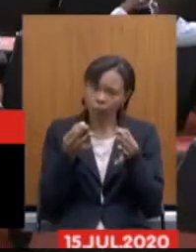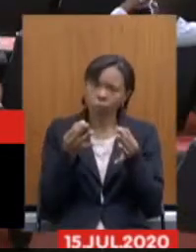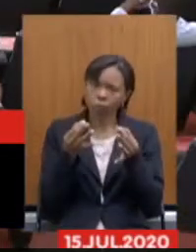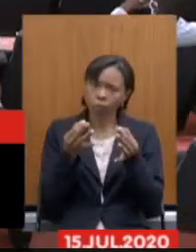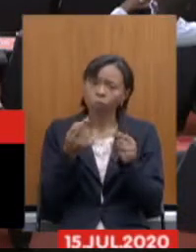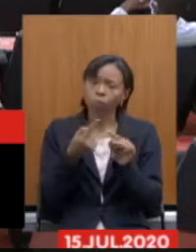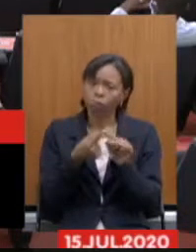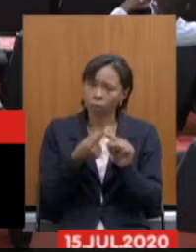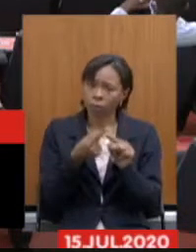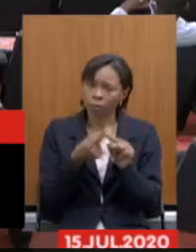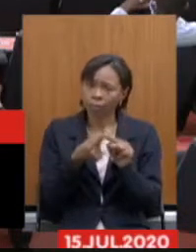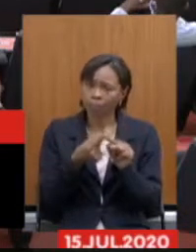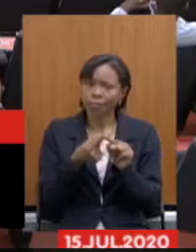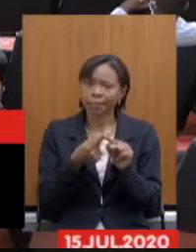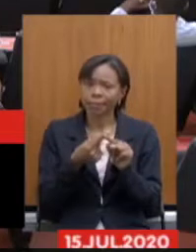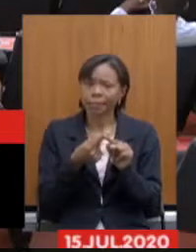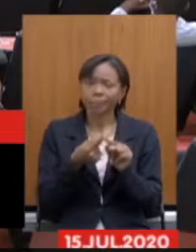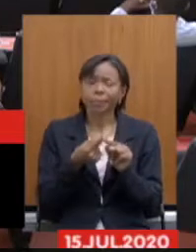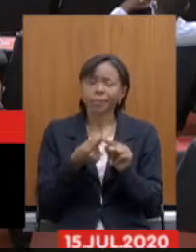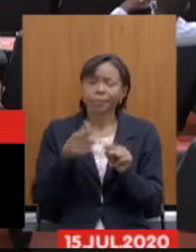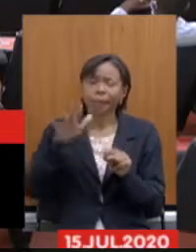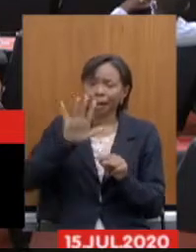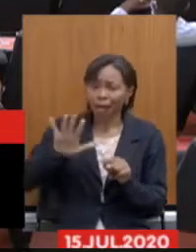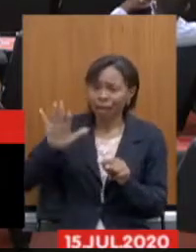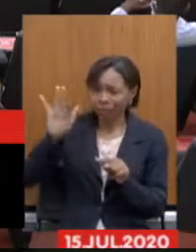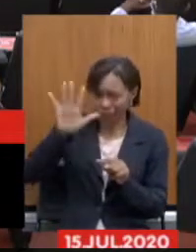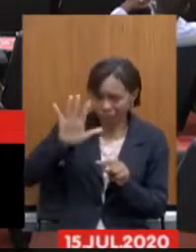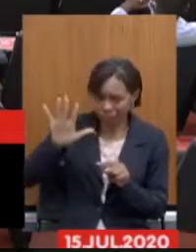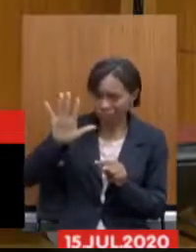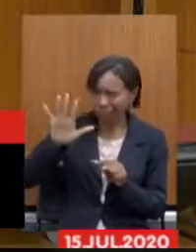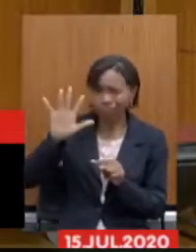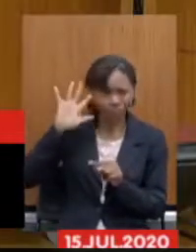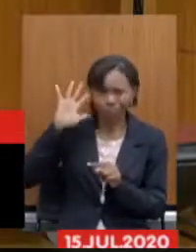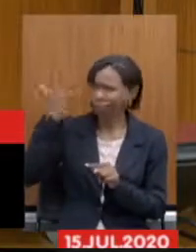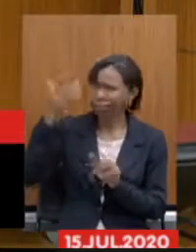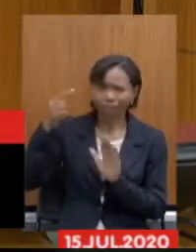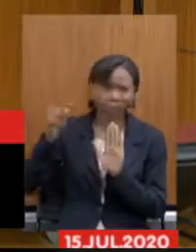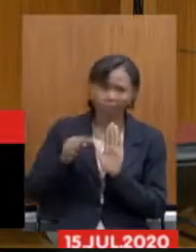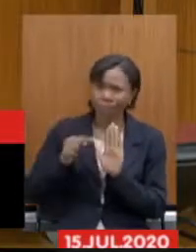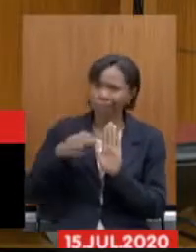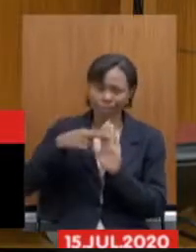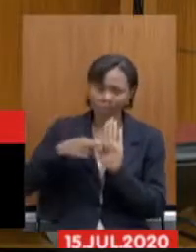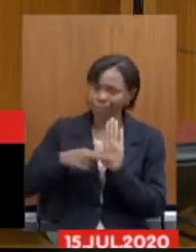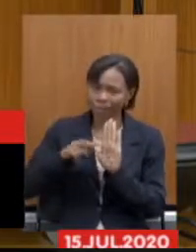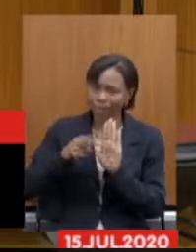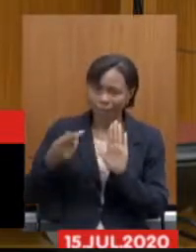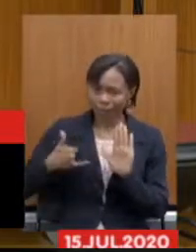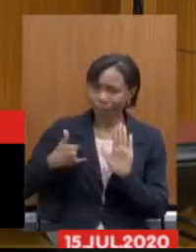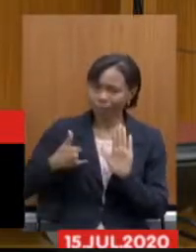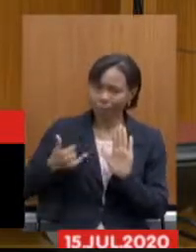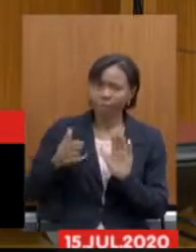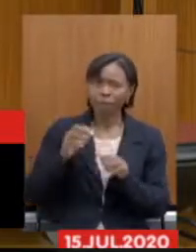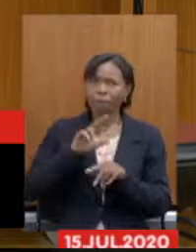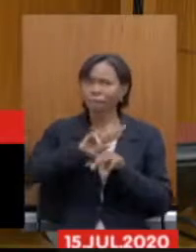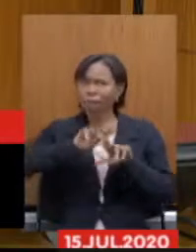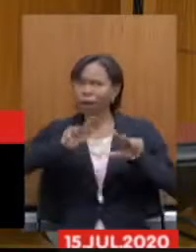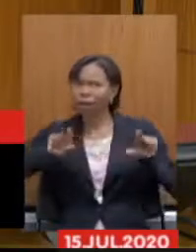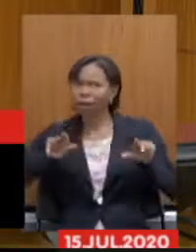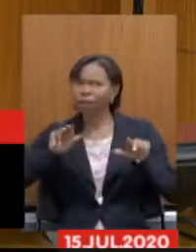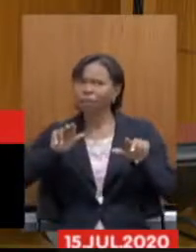Porque nós temos um precedente ruim no âmbito federal, que não tratou dessa hipótese, e vários Estados também não trataram.